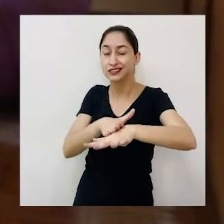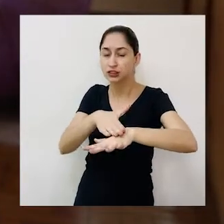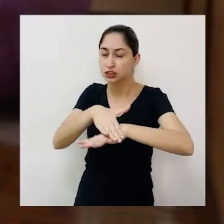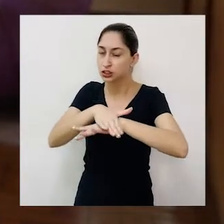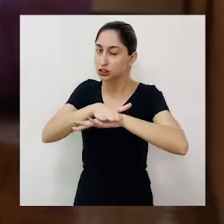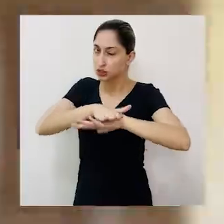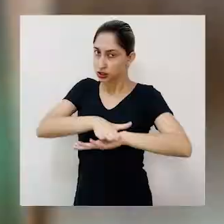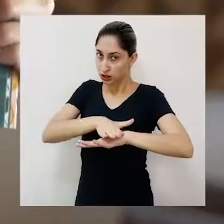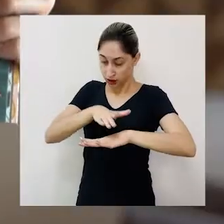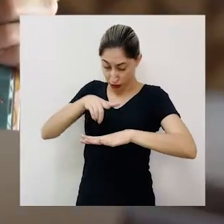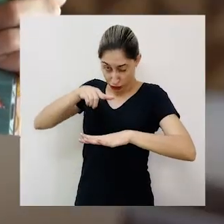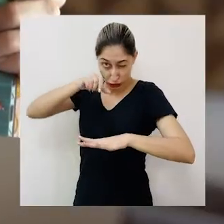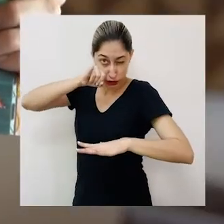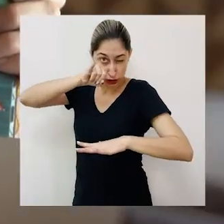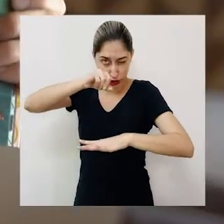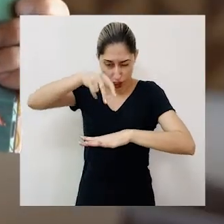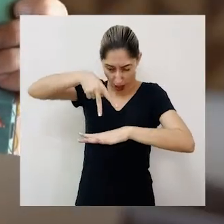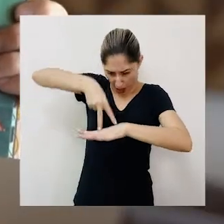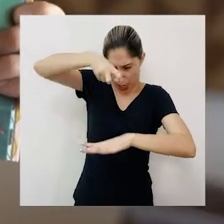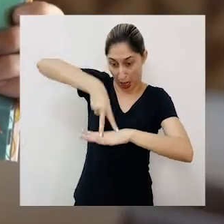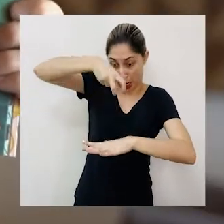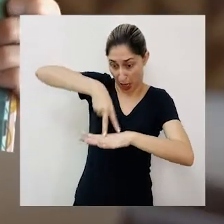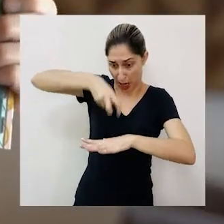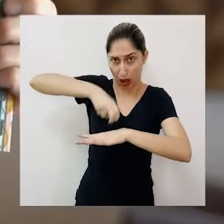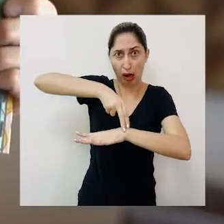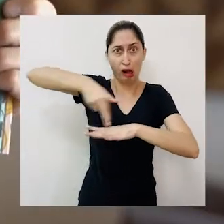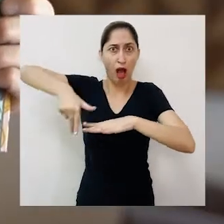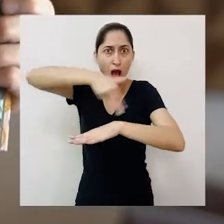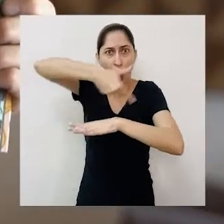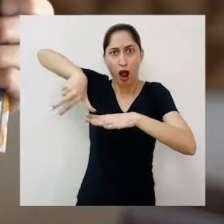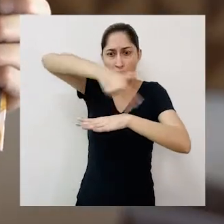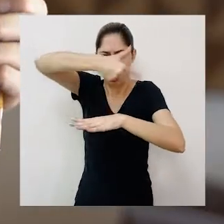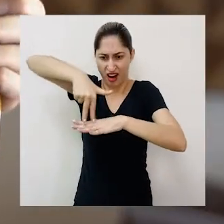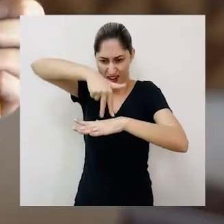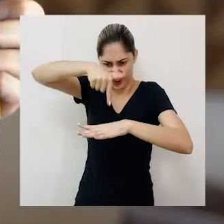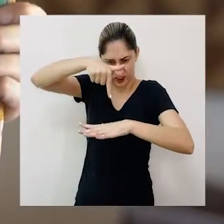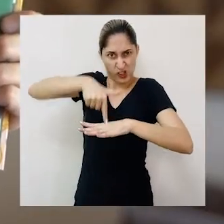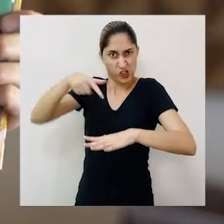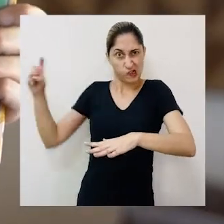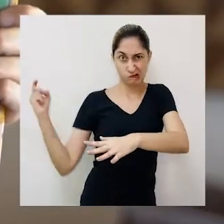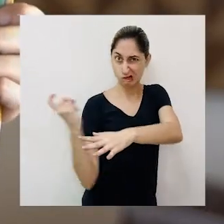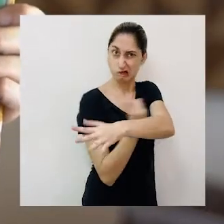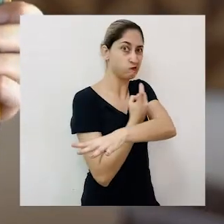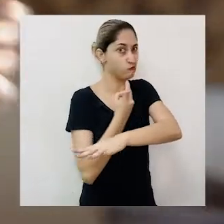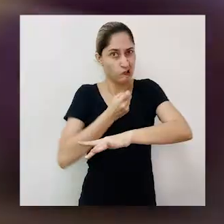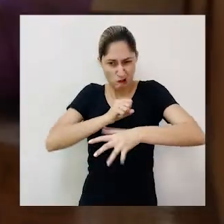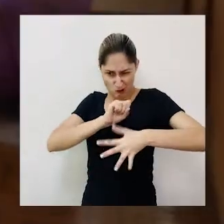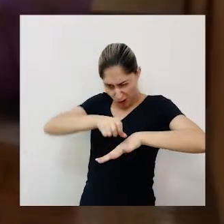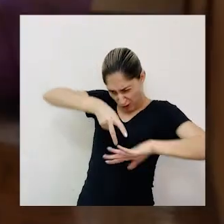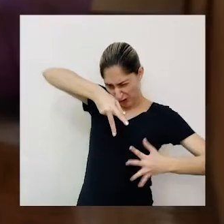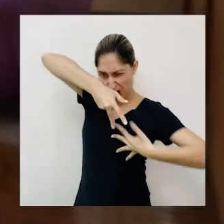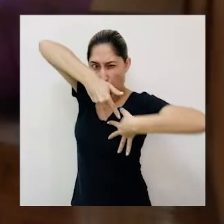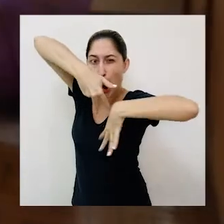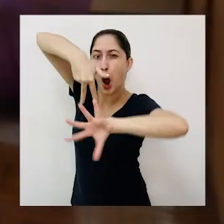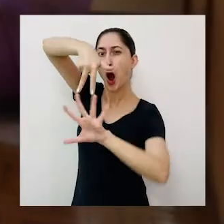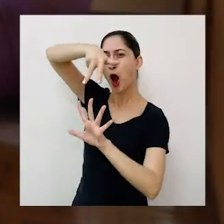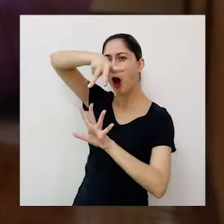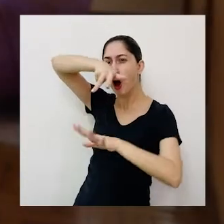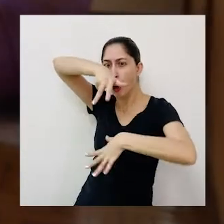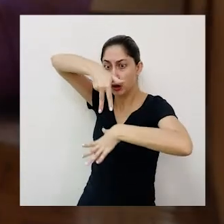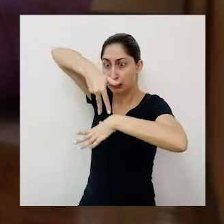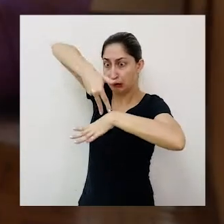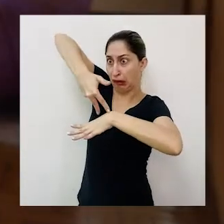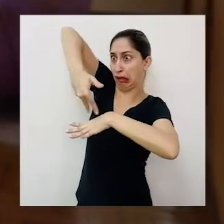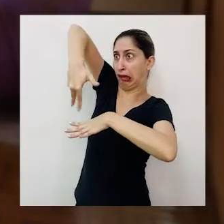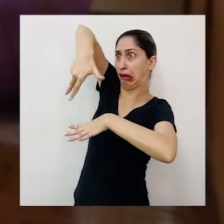a massageá-los. Mas se pisoteiam, pulam, correm ou dançam, se aborrecem. Dá uma rasteira,